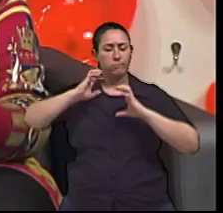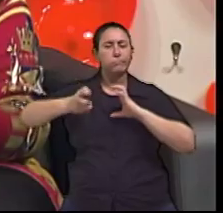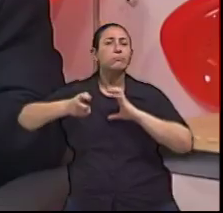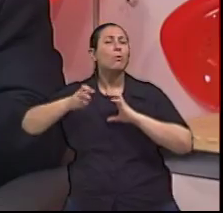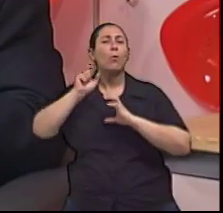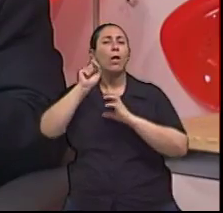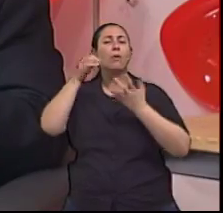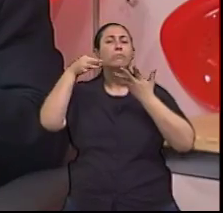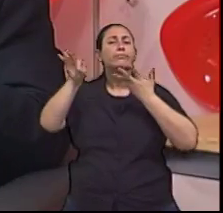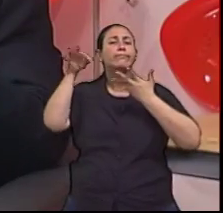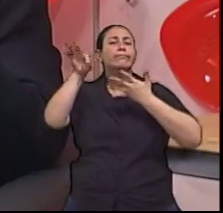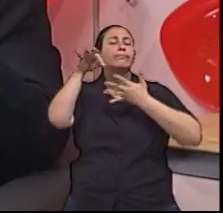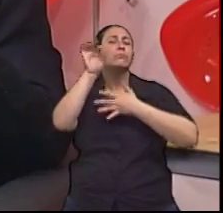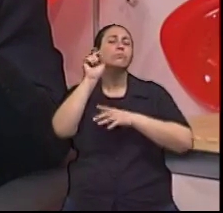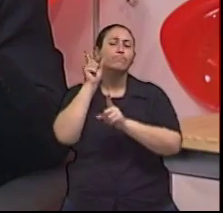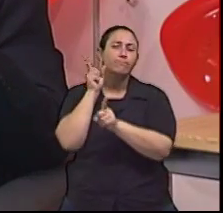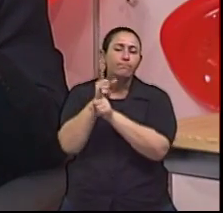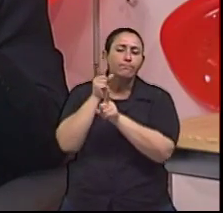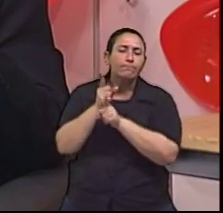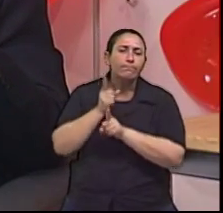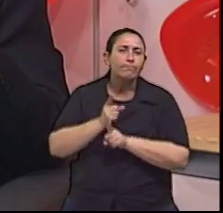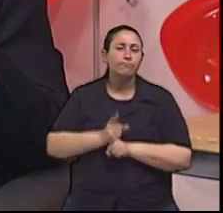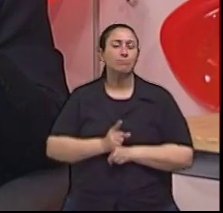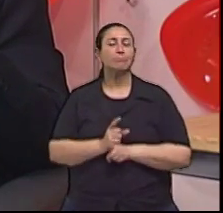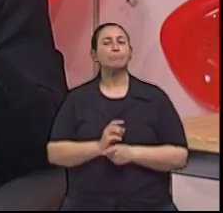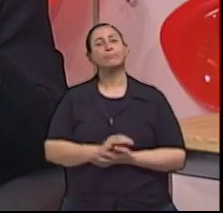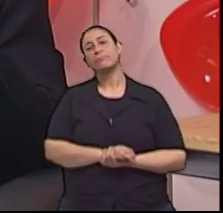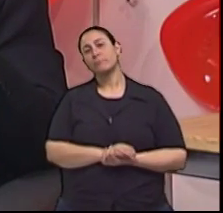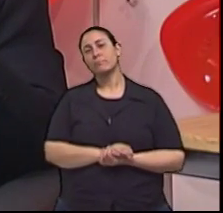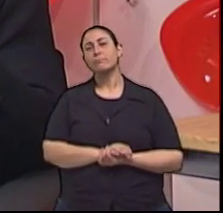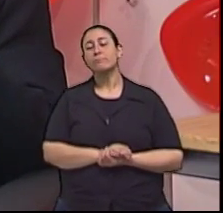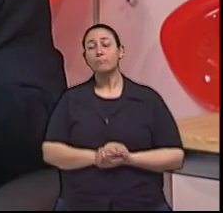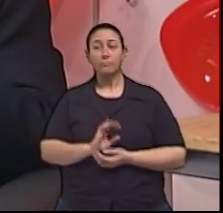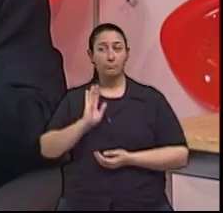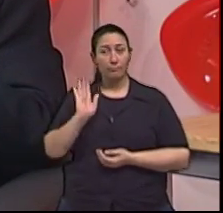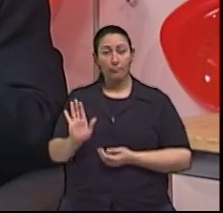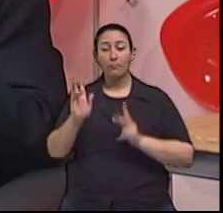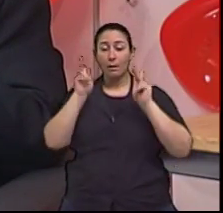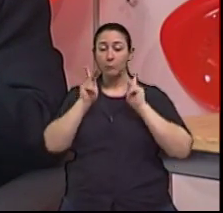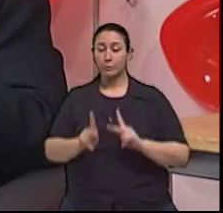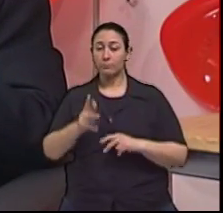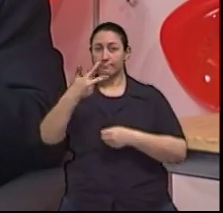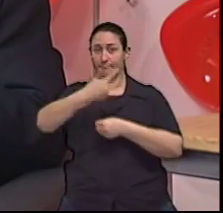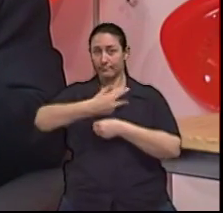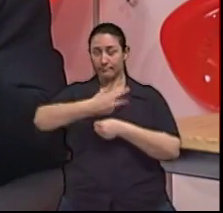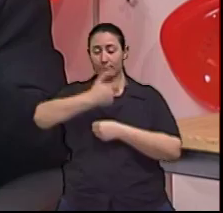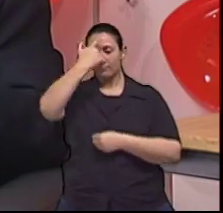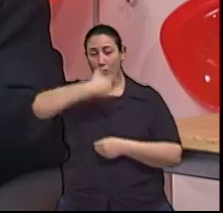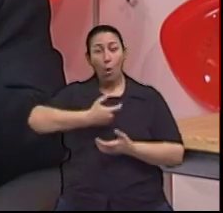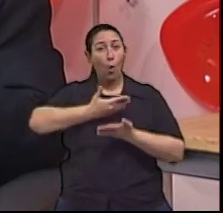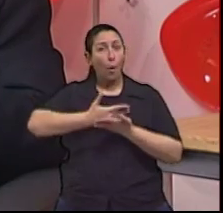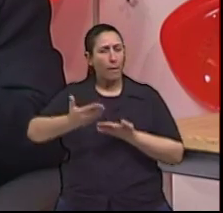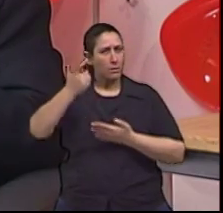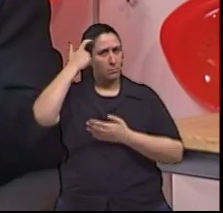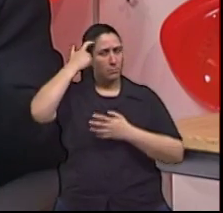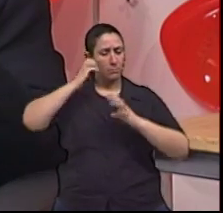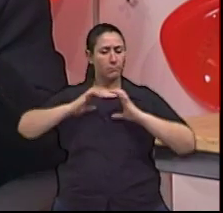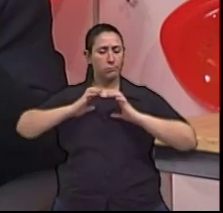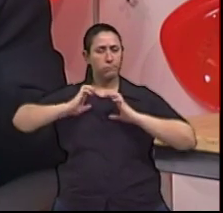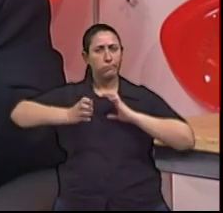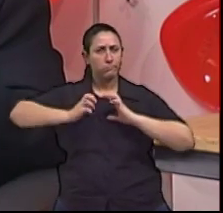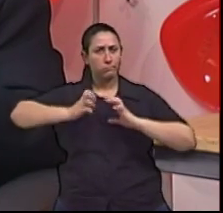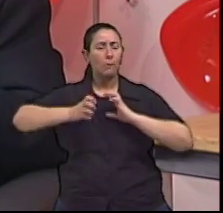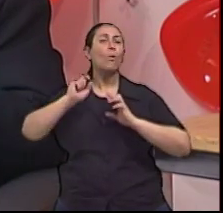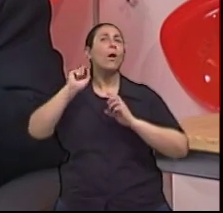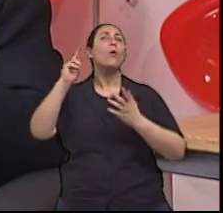vascular. Então, o idoso que começa a desenvolver demência vascular, em geral, ele tem fatores de risco. Ele